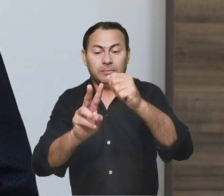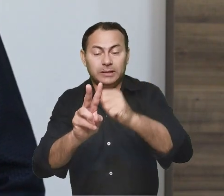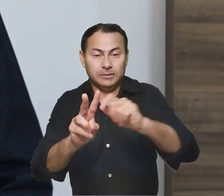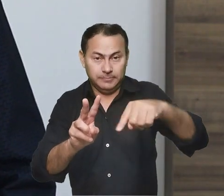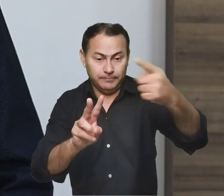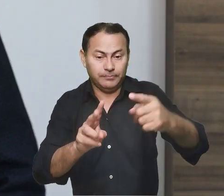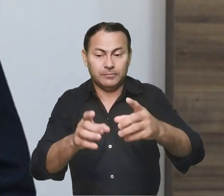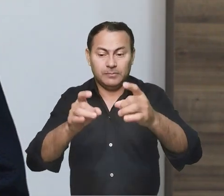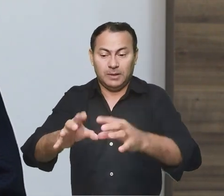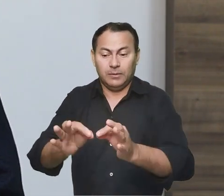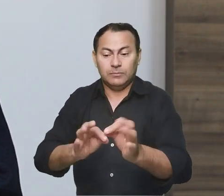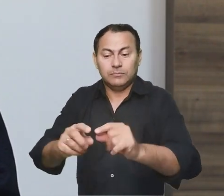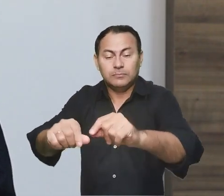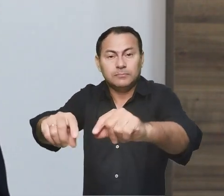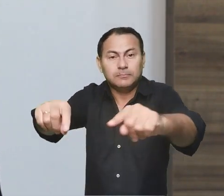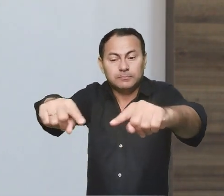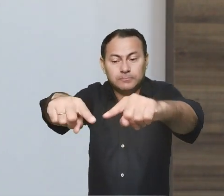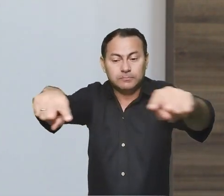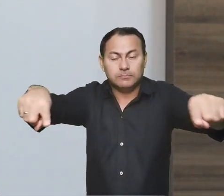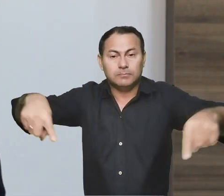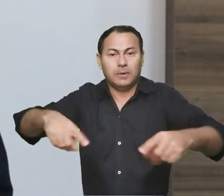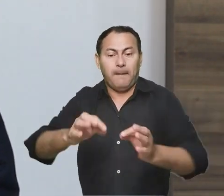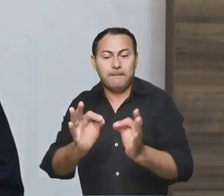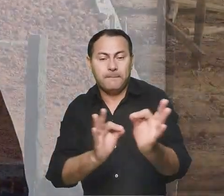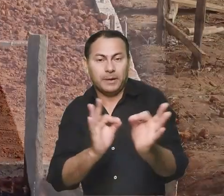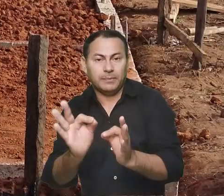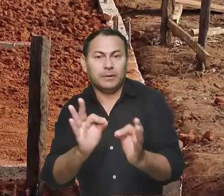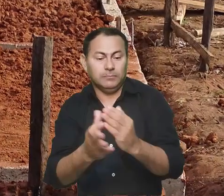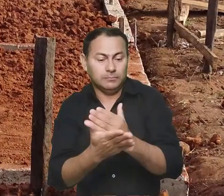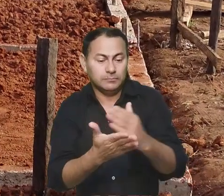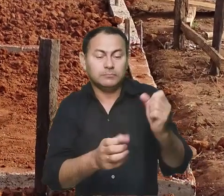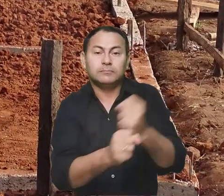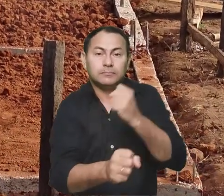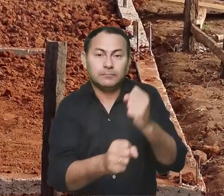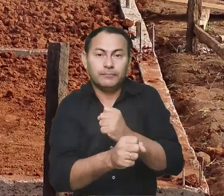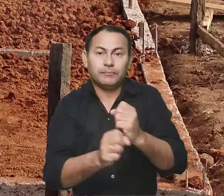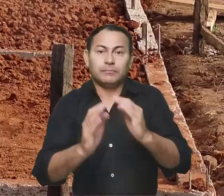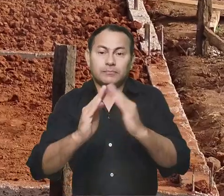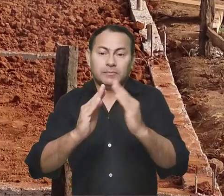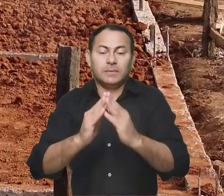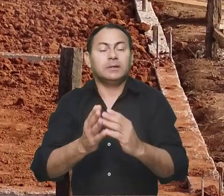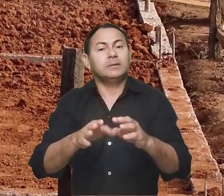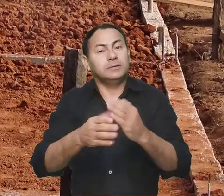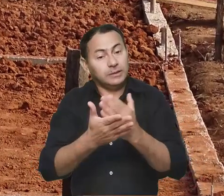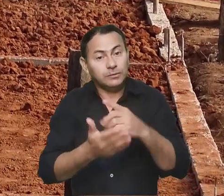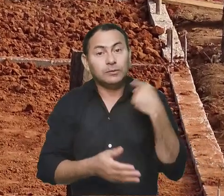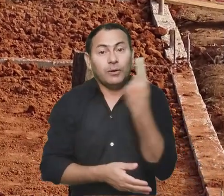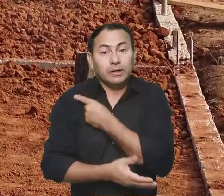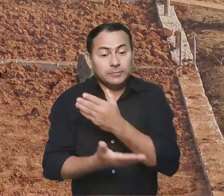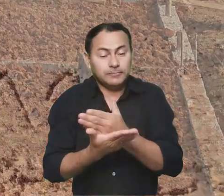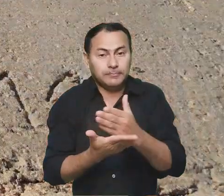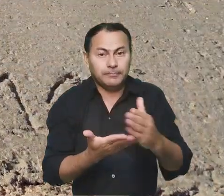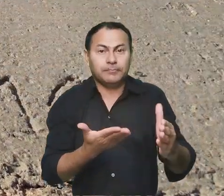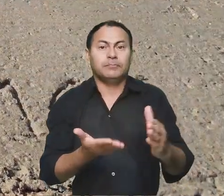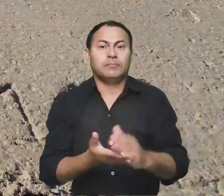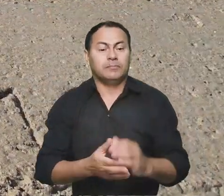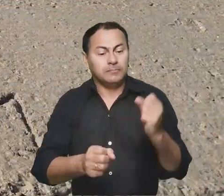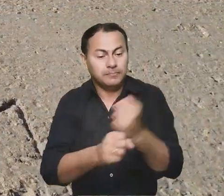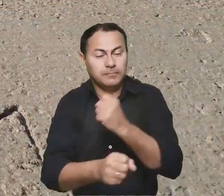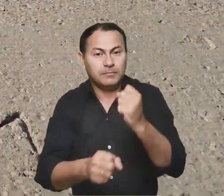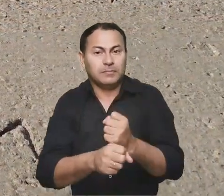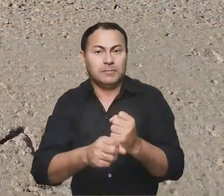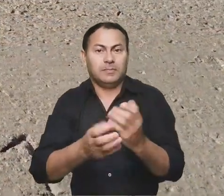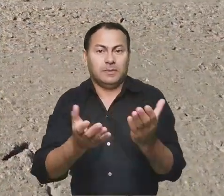dois meses, deixamos o terreno já preparado para a construção. Inclusive, iniciamos a